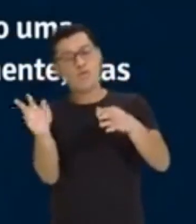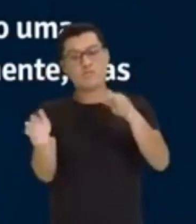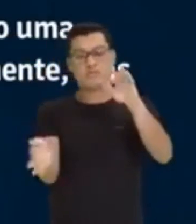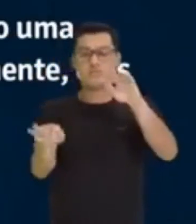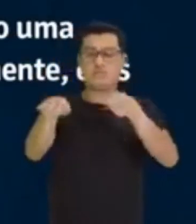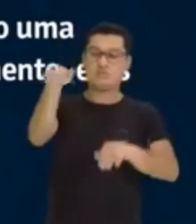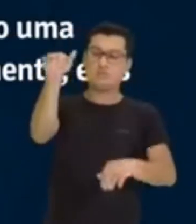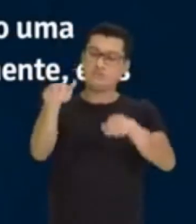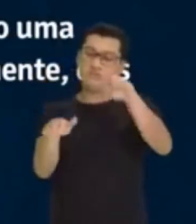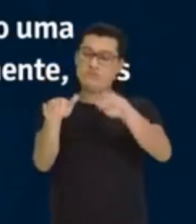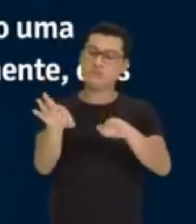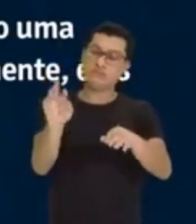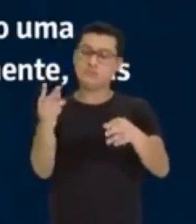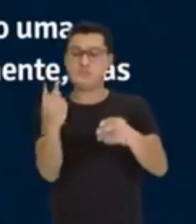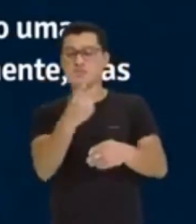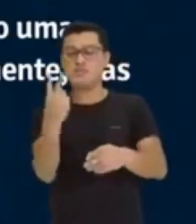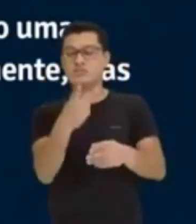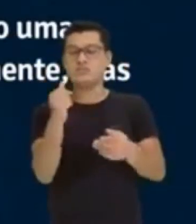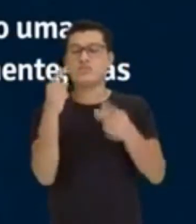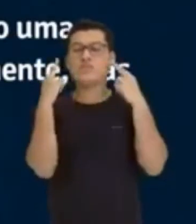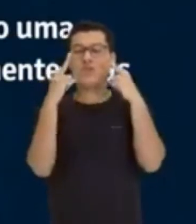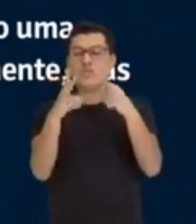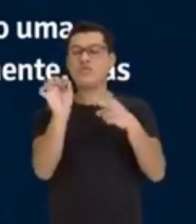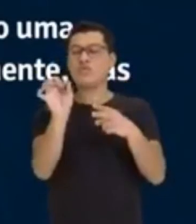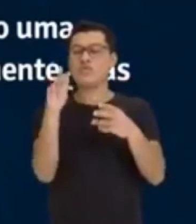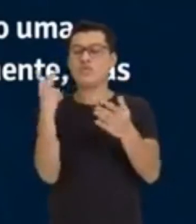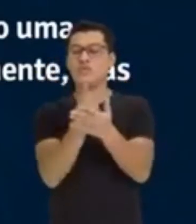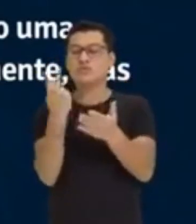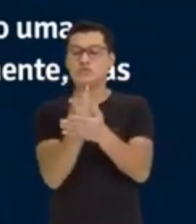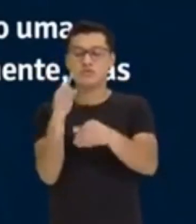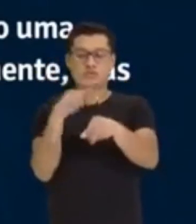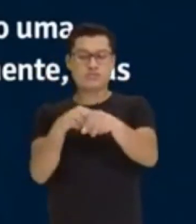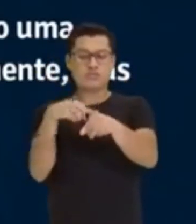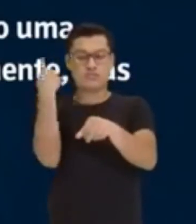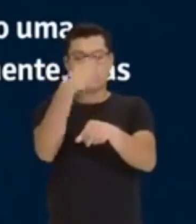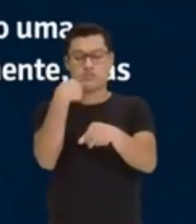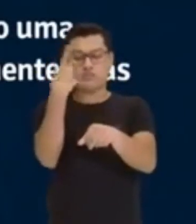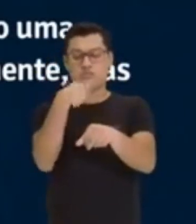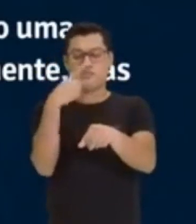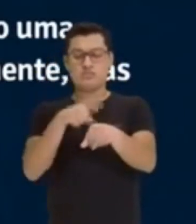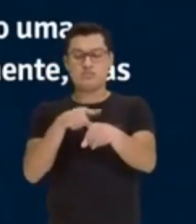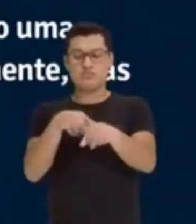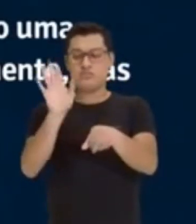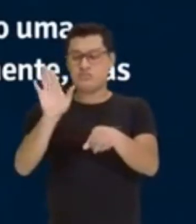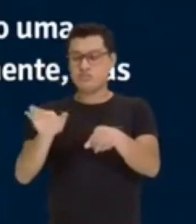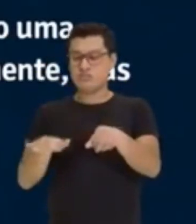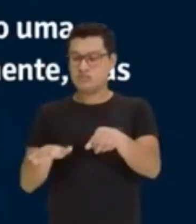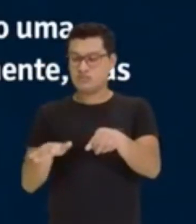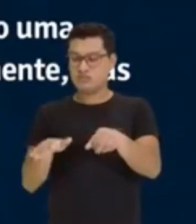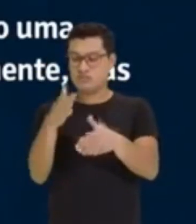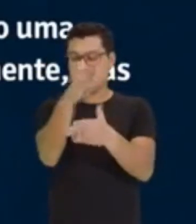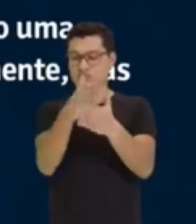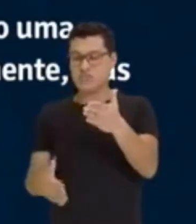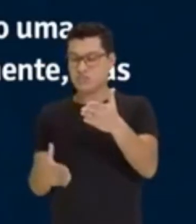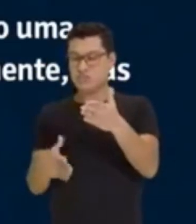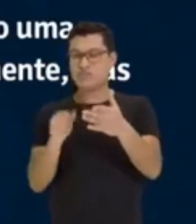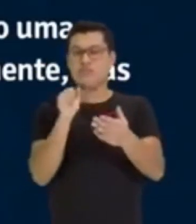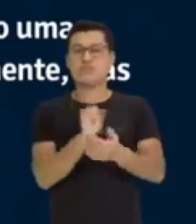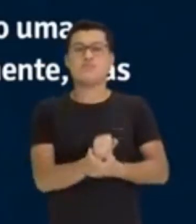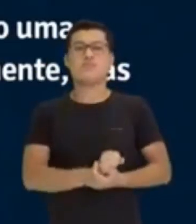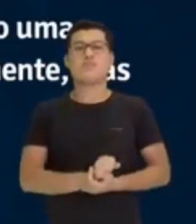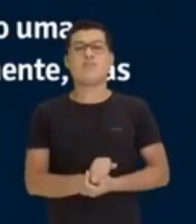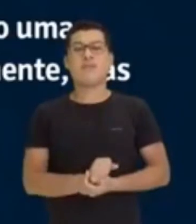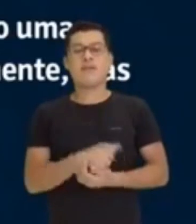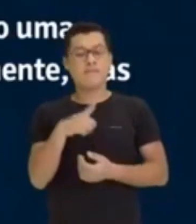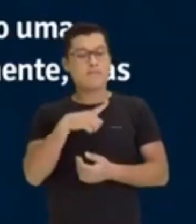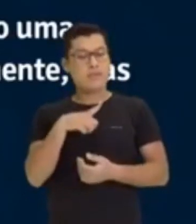Uma diminui e a outra aumenta. Você viu o aconteceu com o tempo? O tempo caiu pela metade. Ele